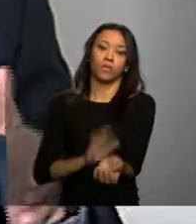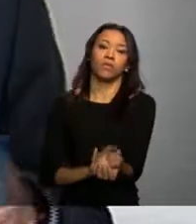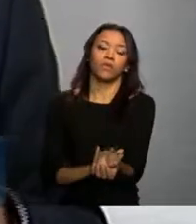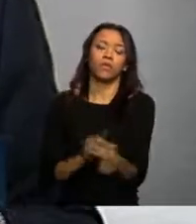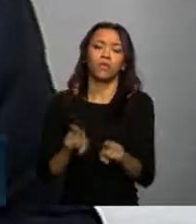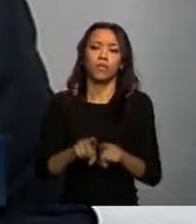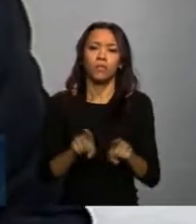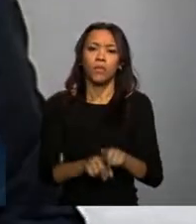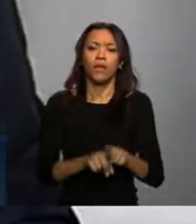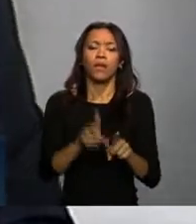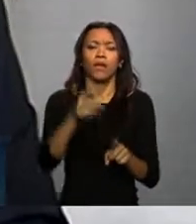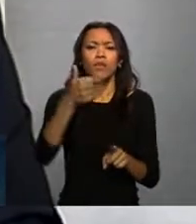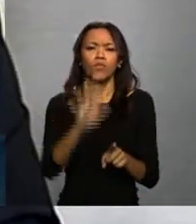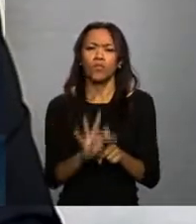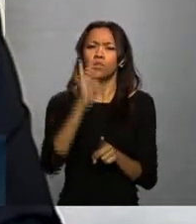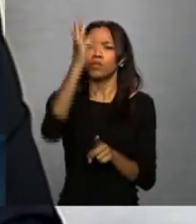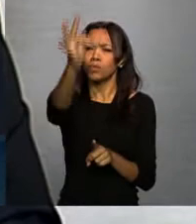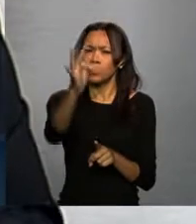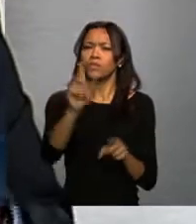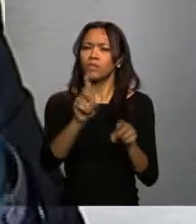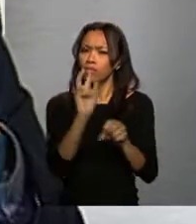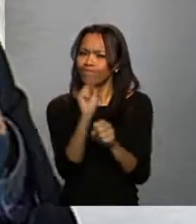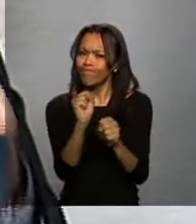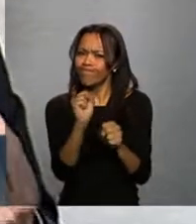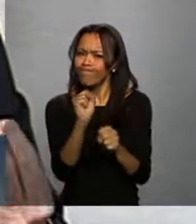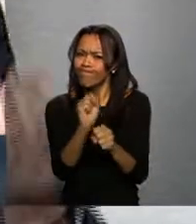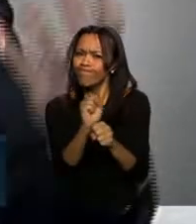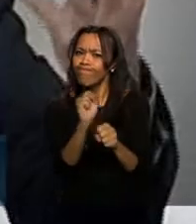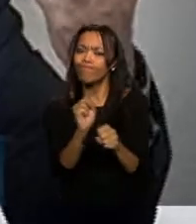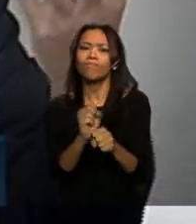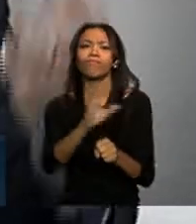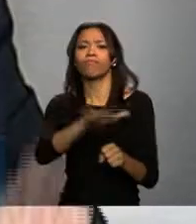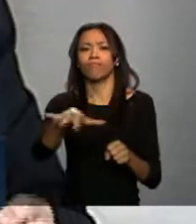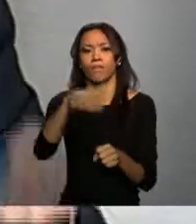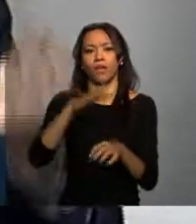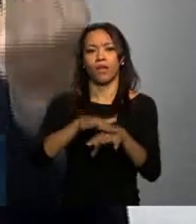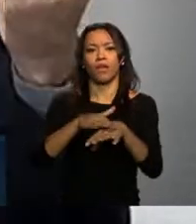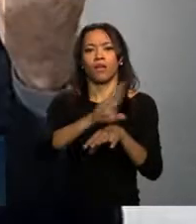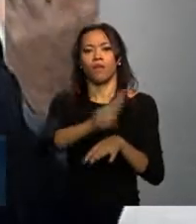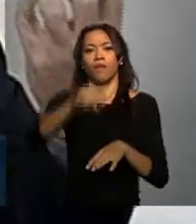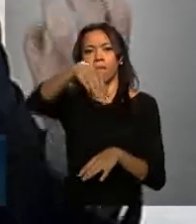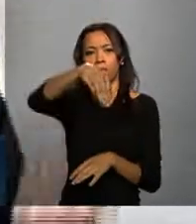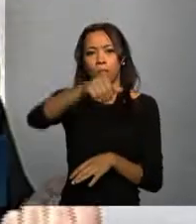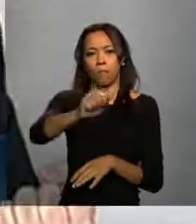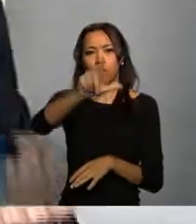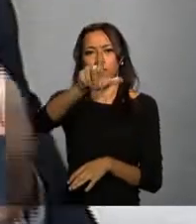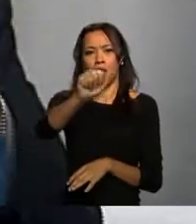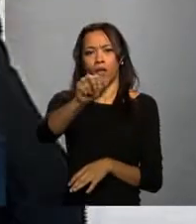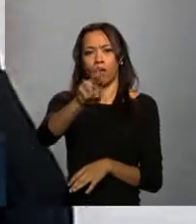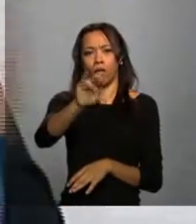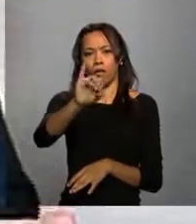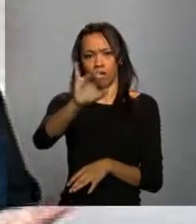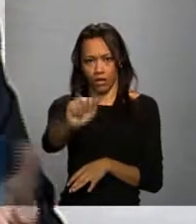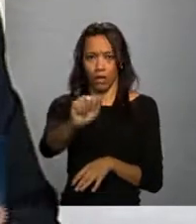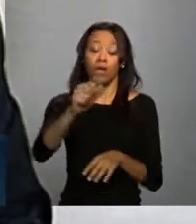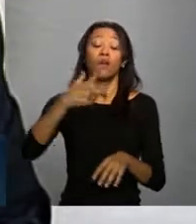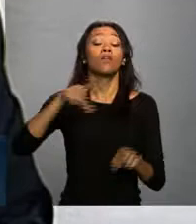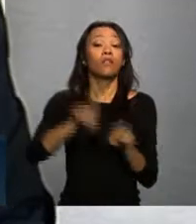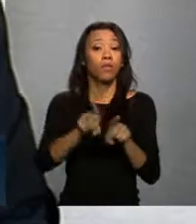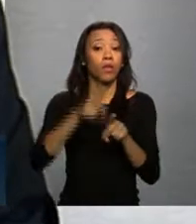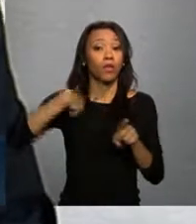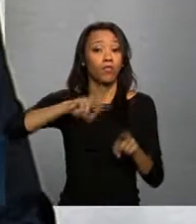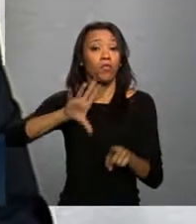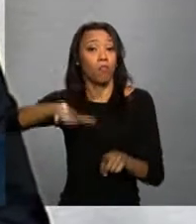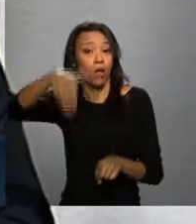conseguir possivelmente para o futuro para a malária, quer eu acho que a gente integrar, diminuir cada vez mais a janela, melhorar a qualidade